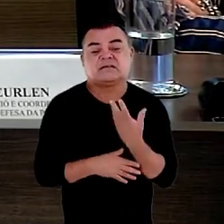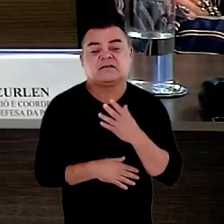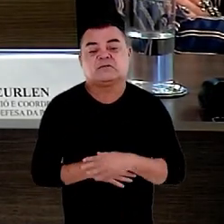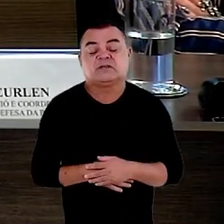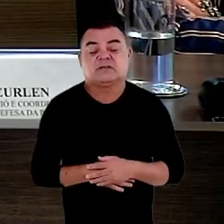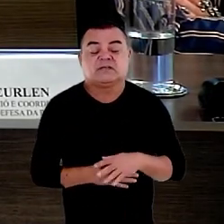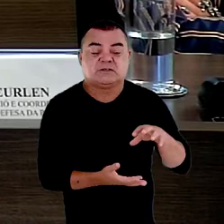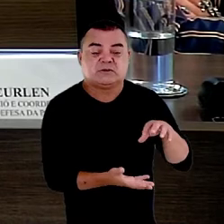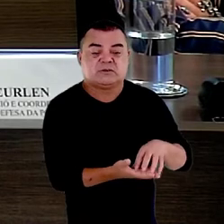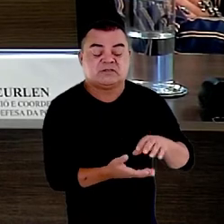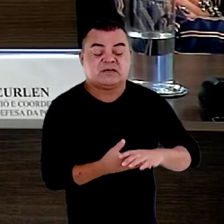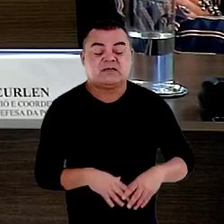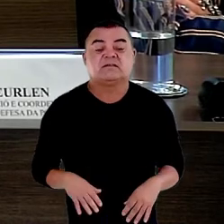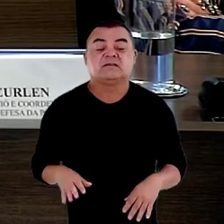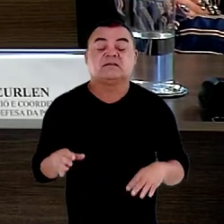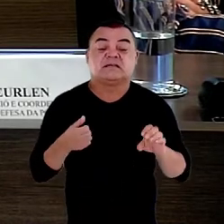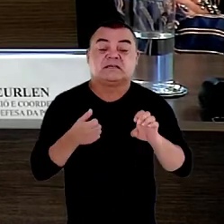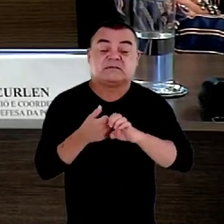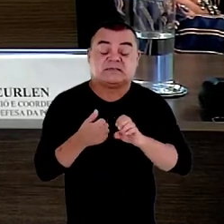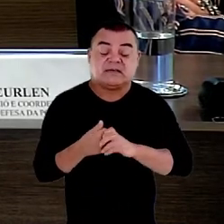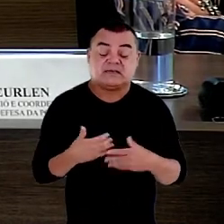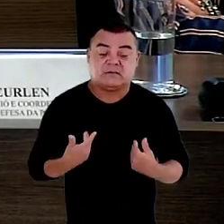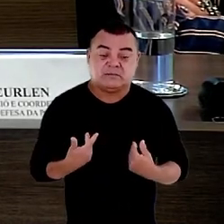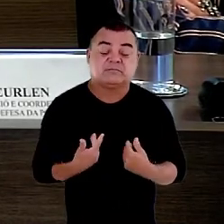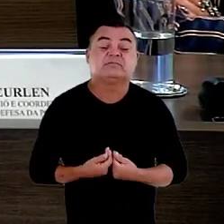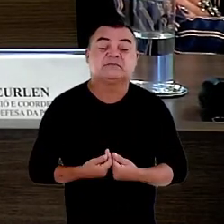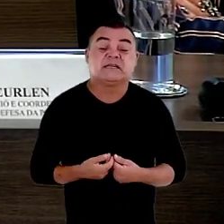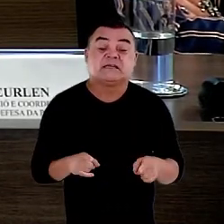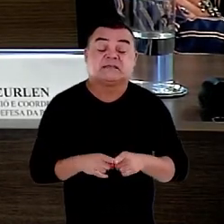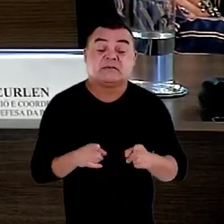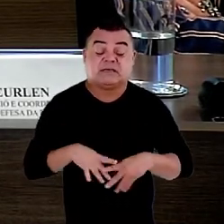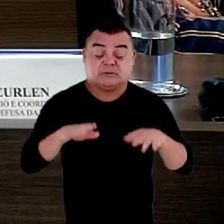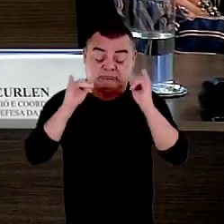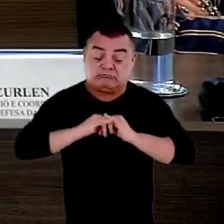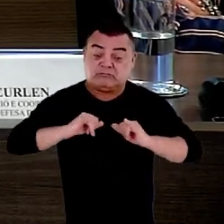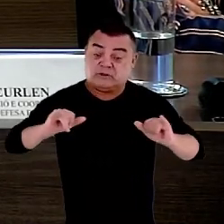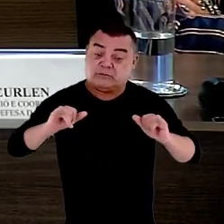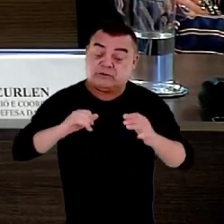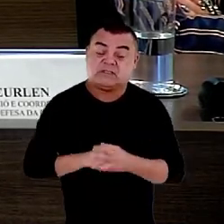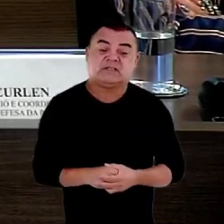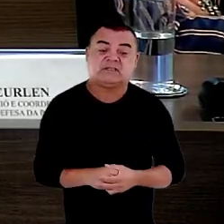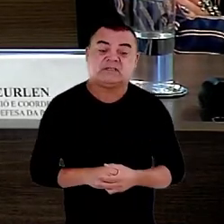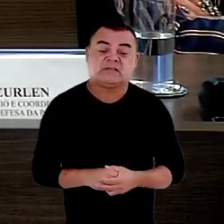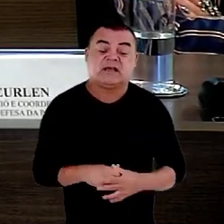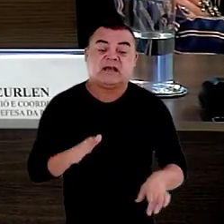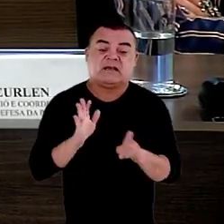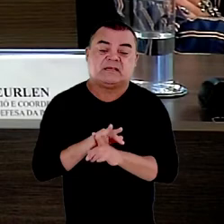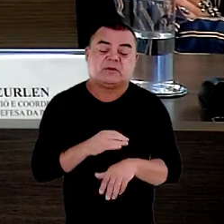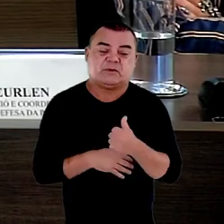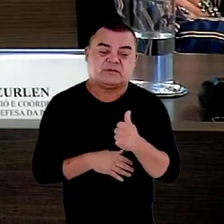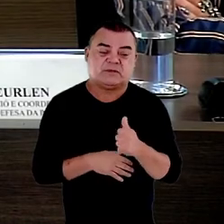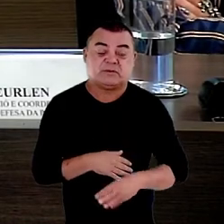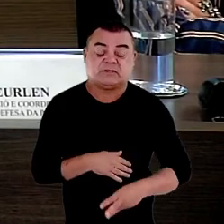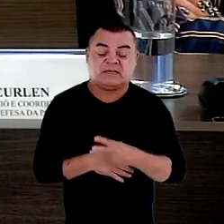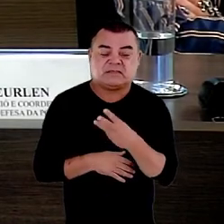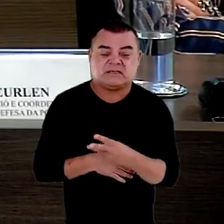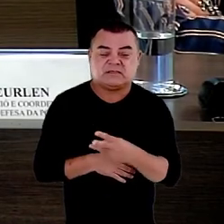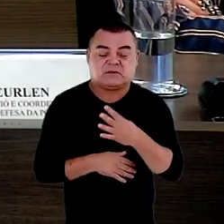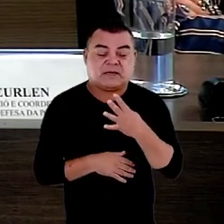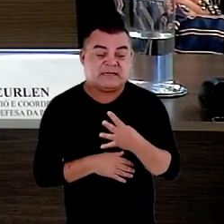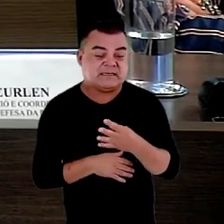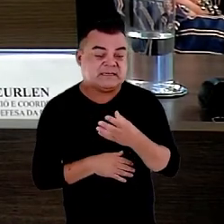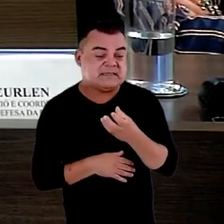especializadas para tratar dessa questão e também difundir a lei 11.346 de 2006